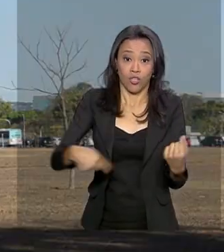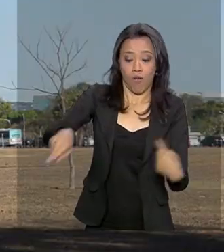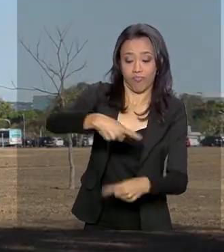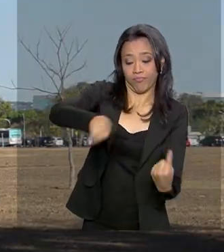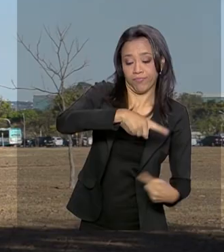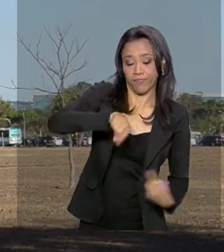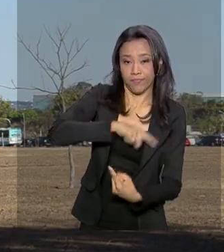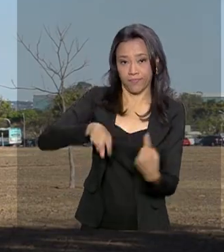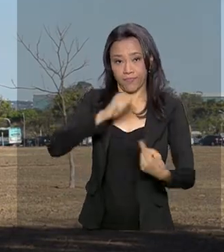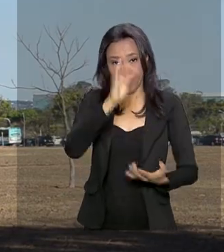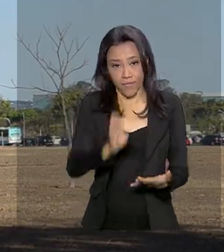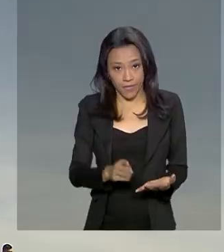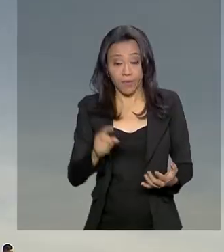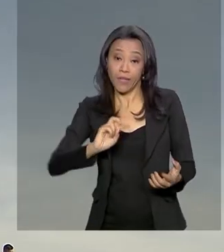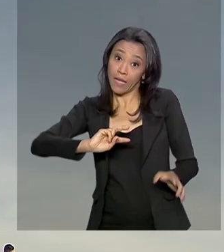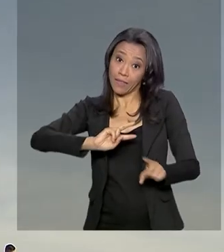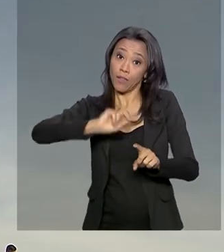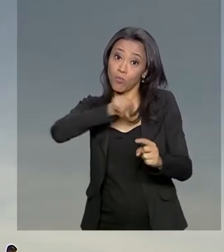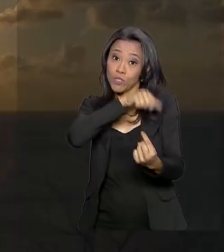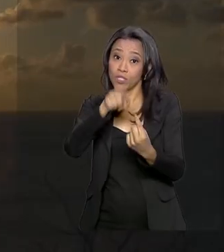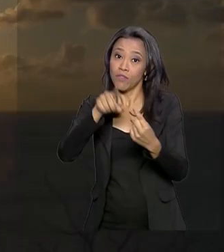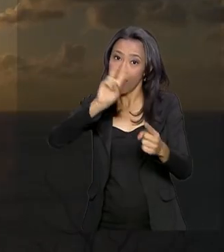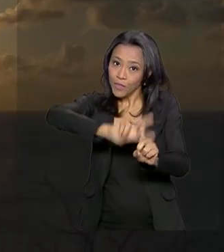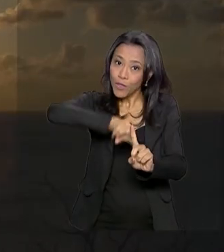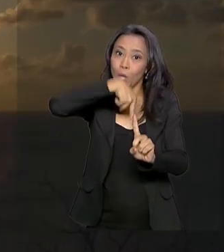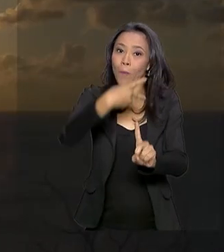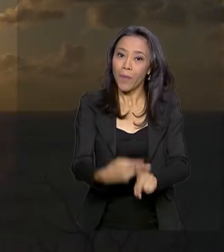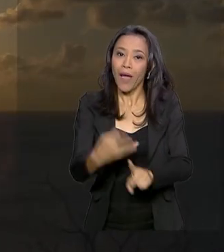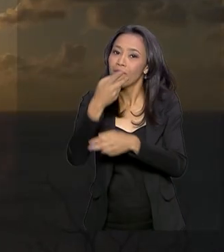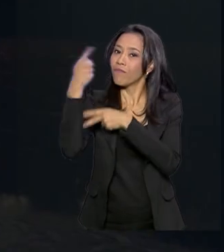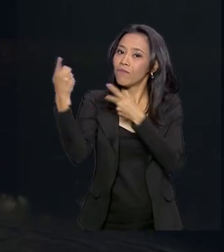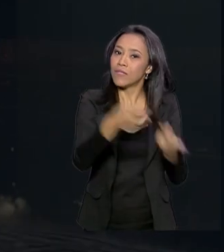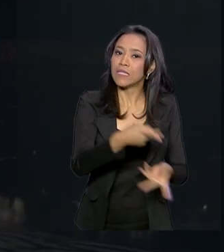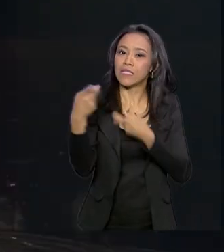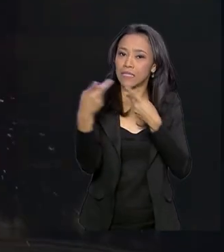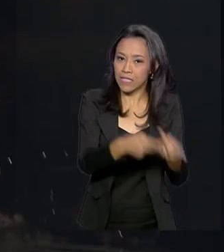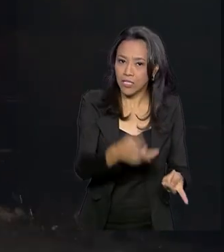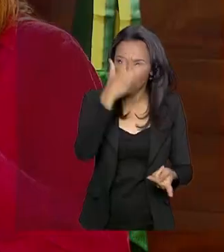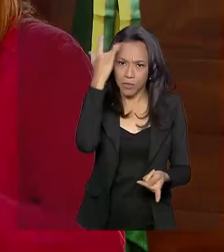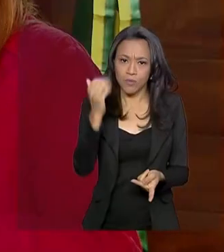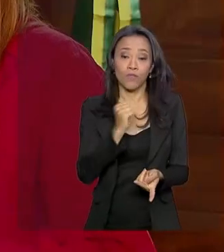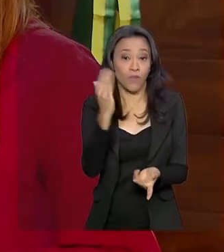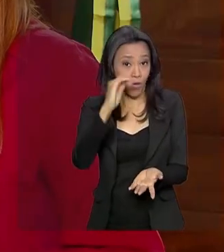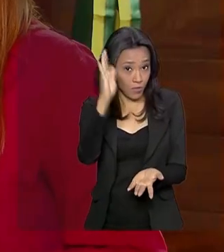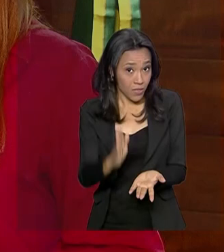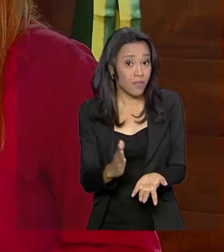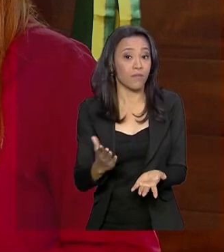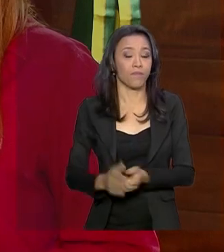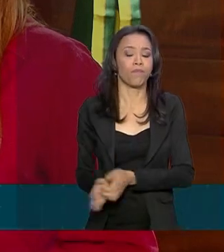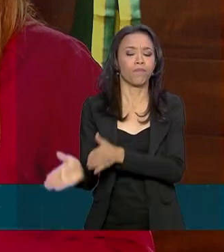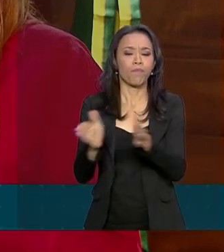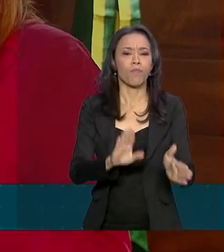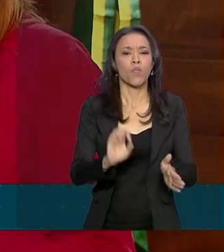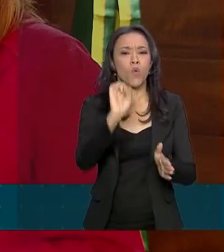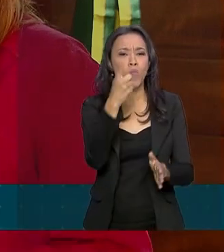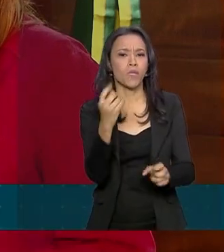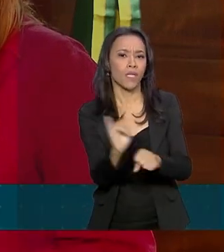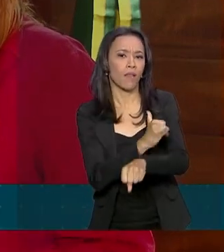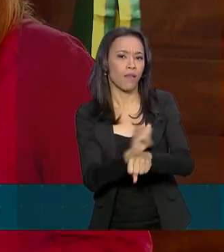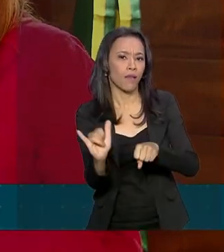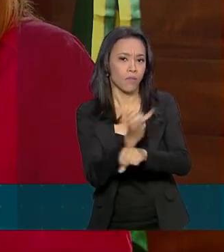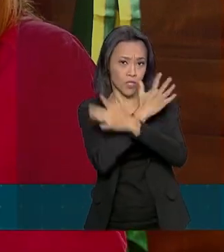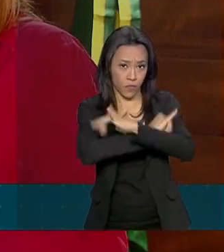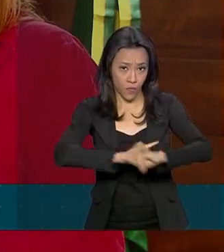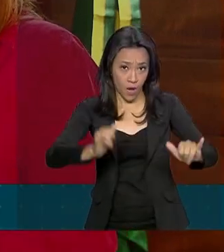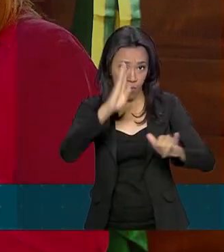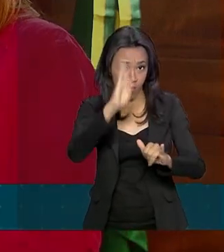é dobrar o número de visitantes estrangeiros no Brasil nos próximos três anos. Uma das ações para divulgar o Brasil no exterior